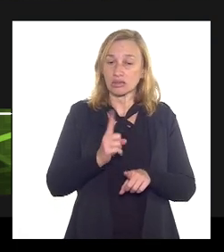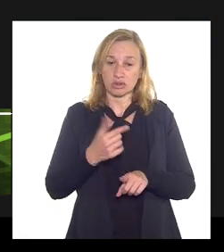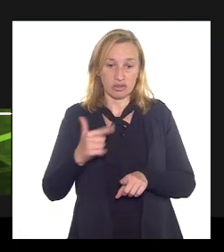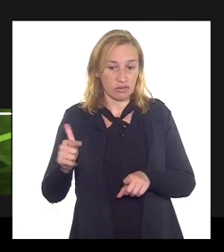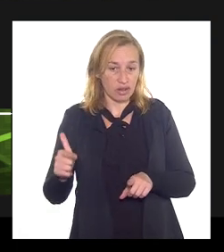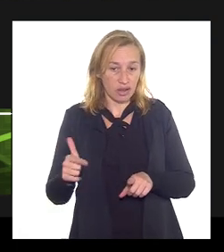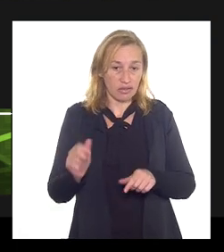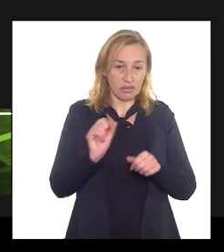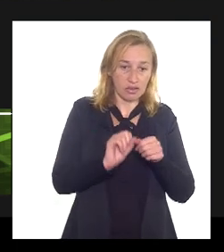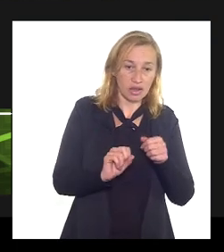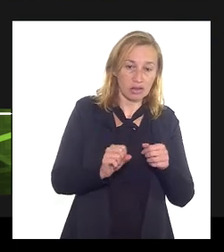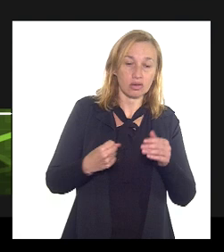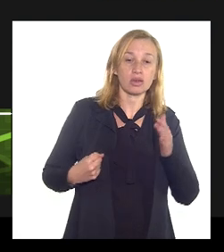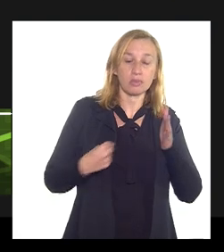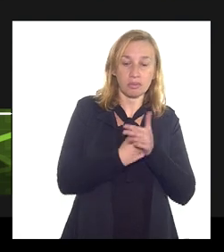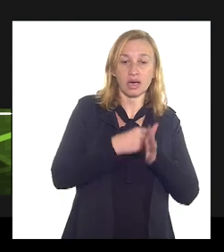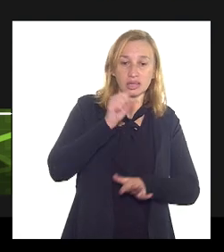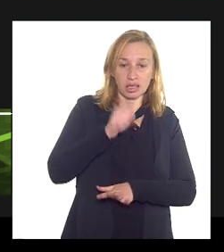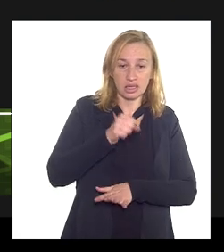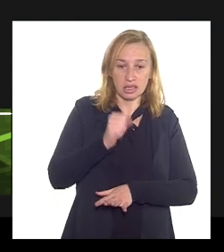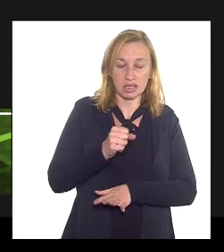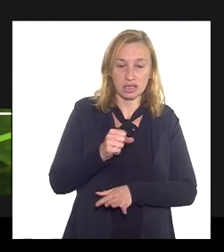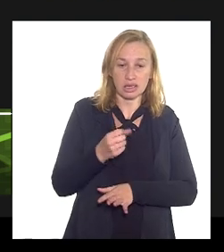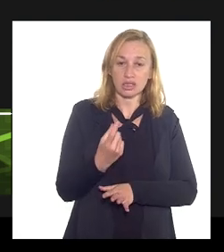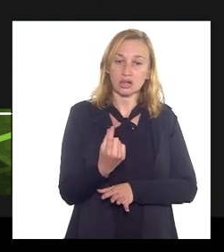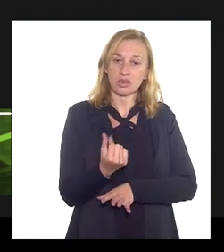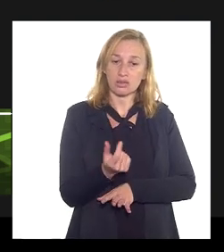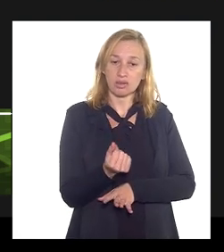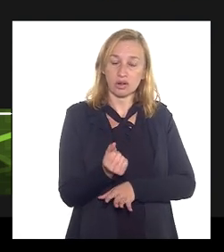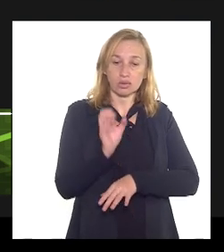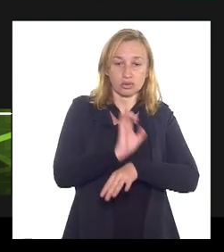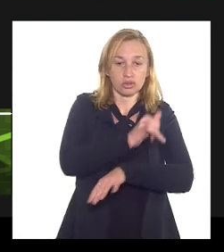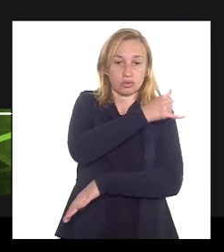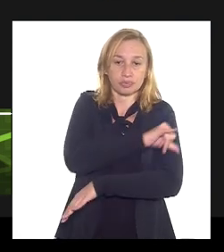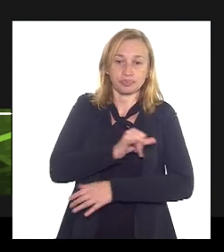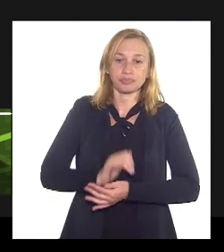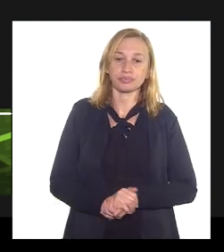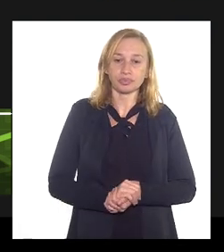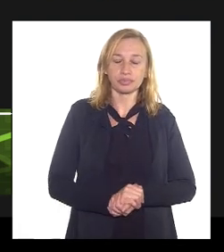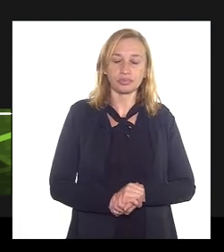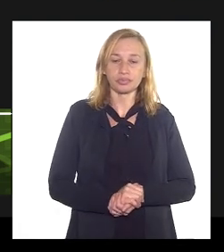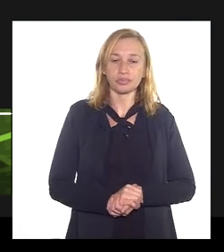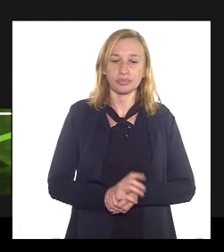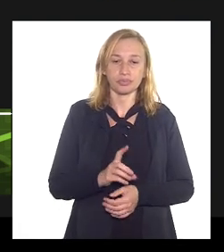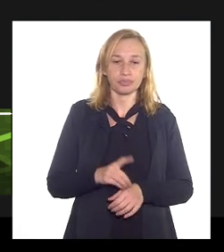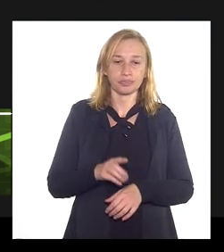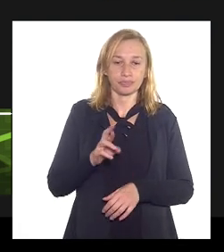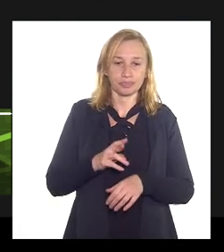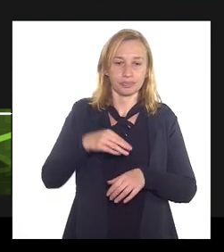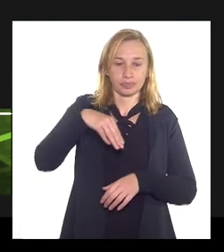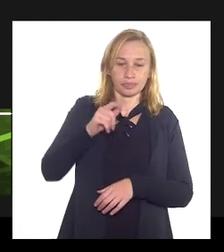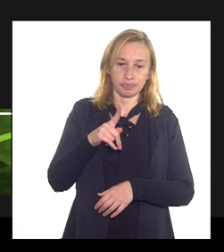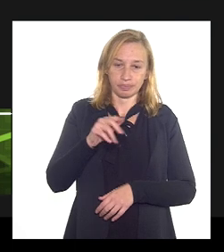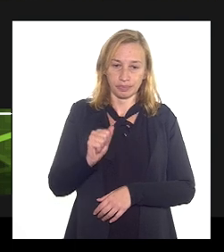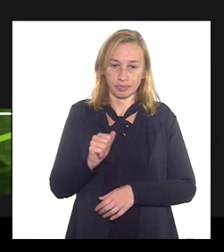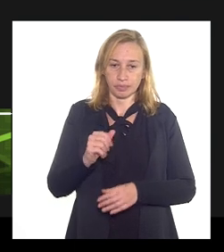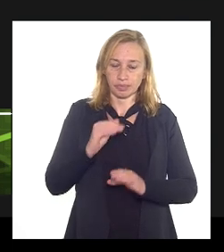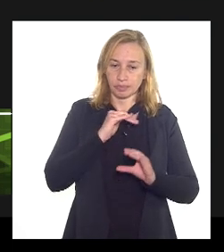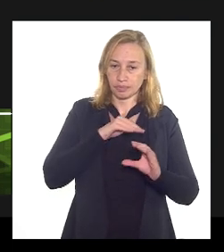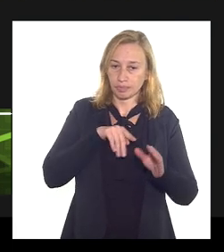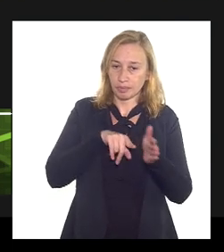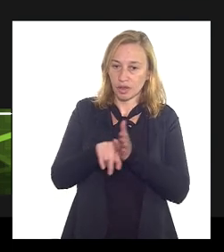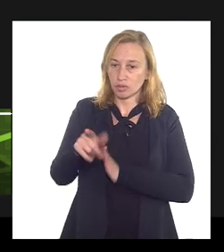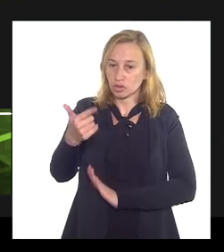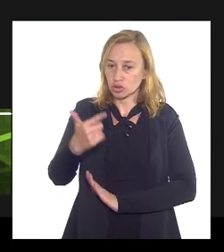e impacta sim a receita do estado do Rio de Janeiro doutora Mayra eu vou passar a sua pergunta